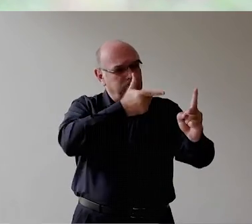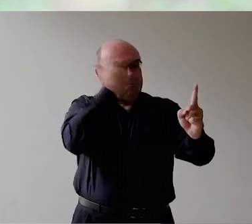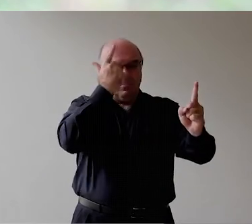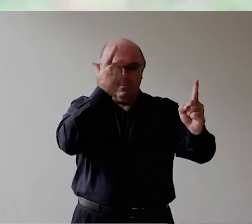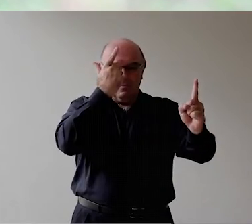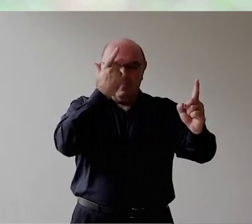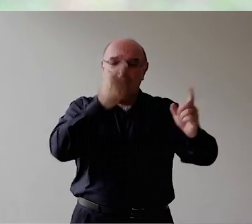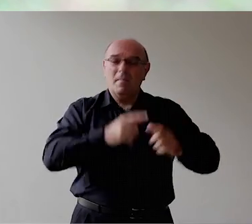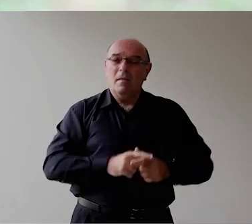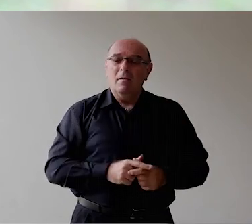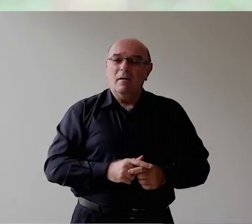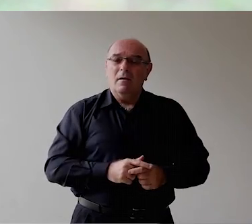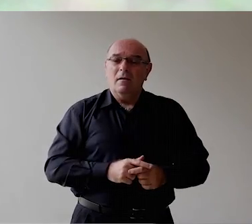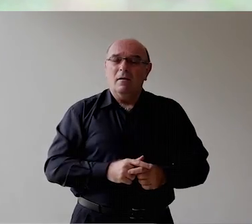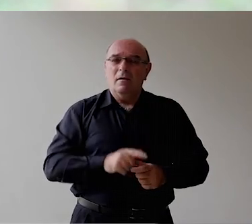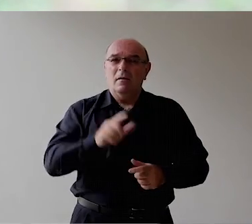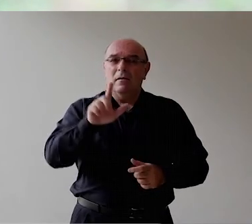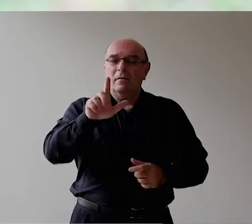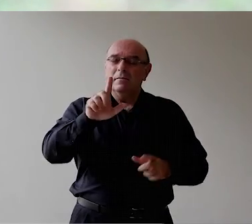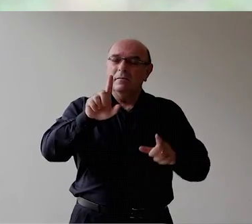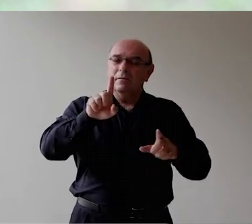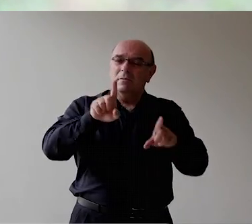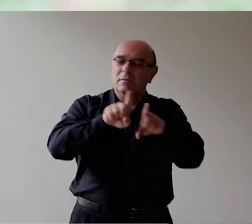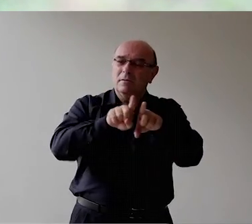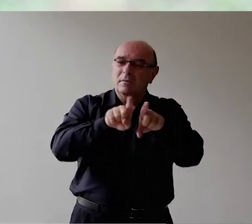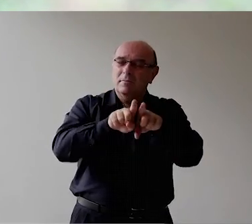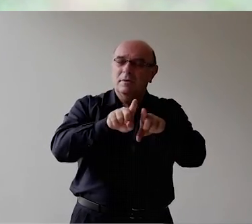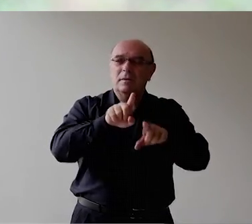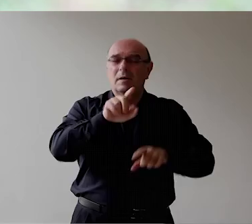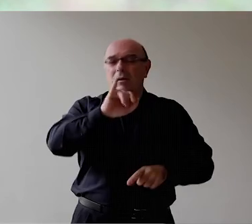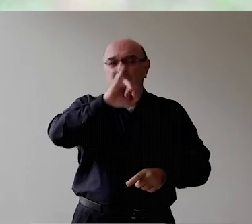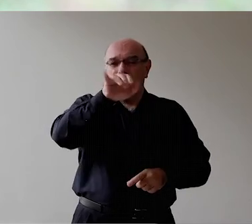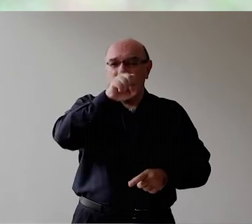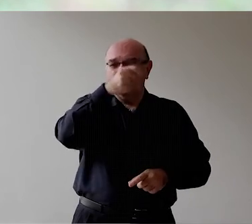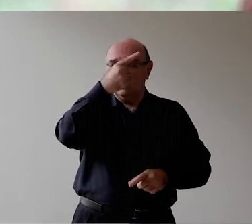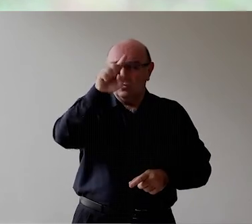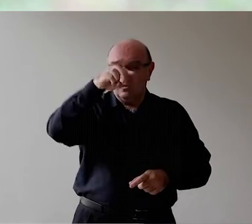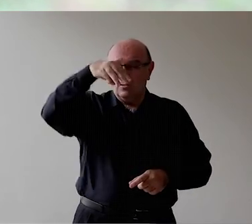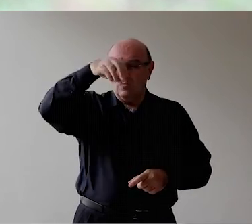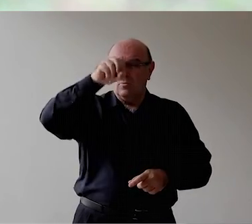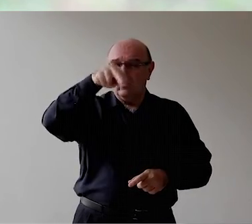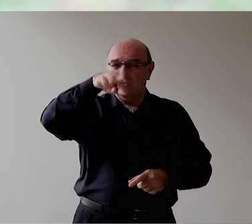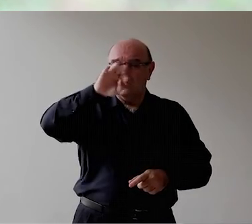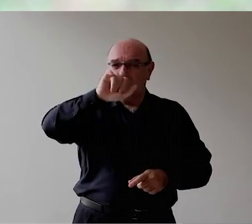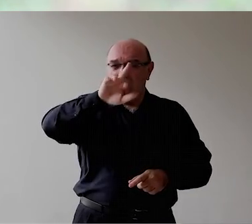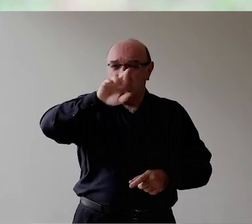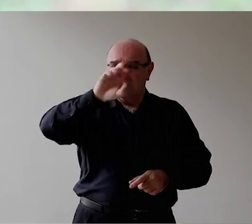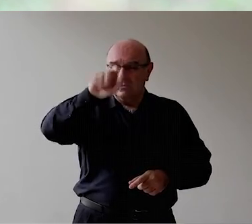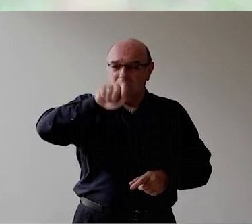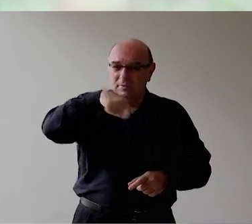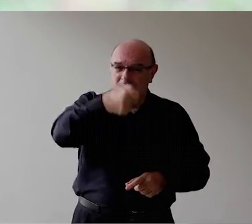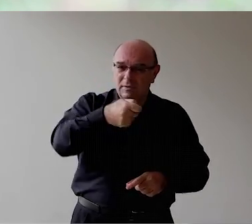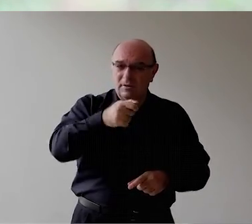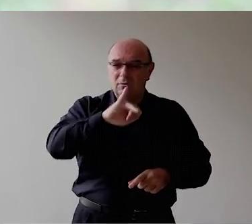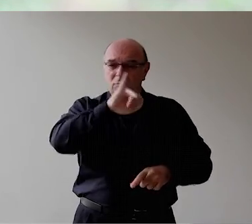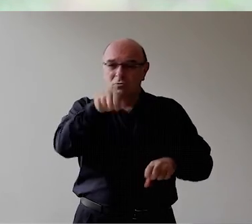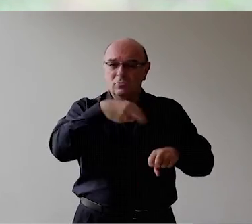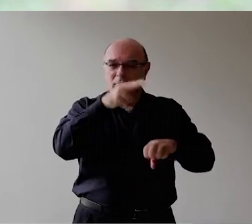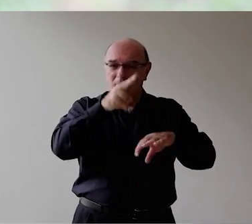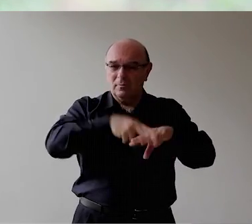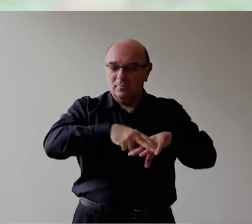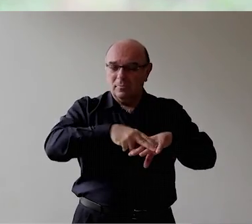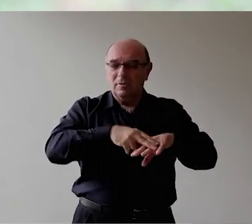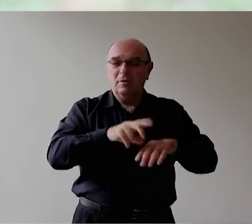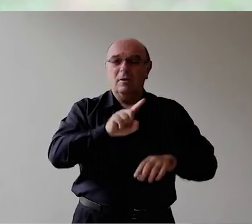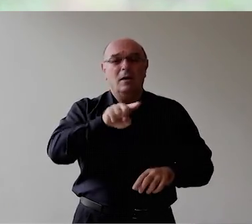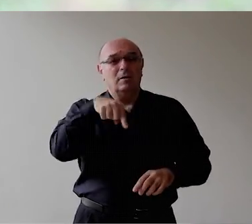O João Monteiro João da viúva E o Chico Prego em 11 No dia 11 De